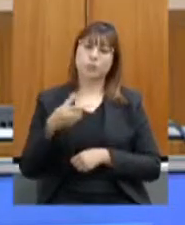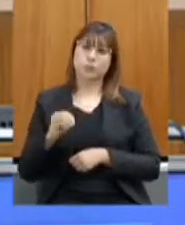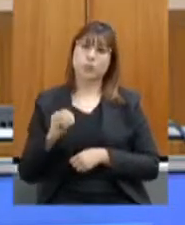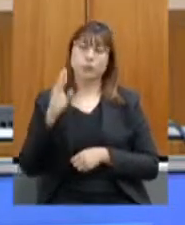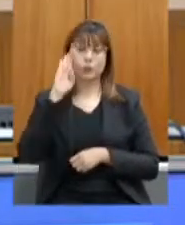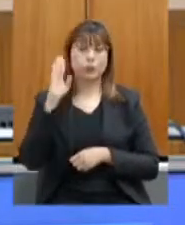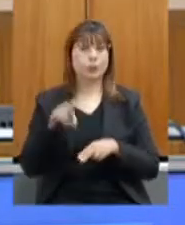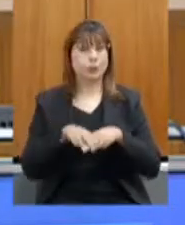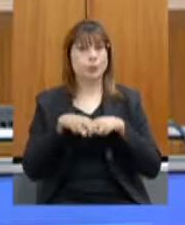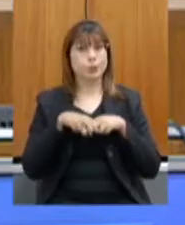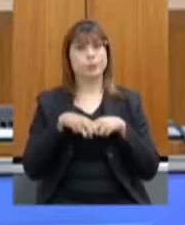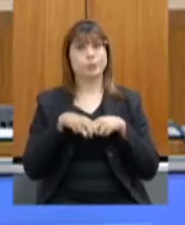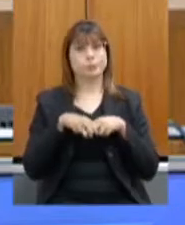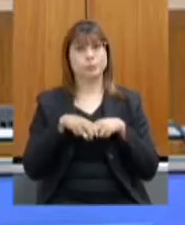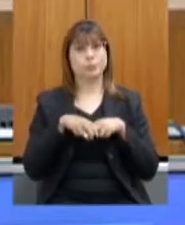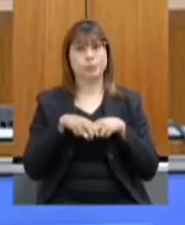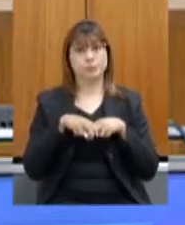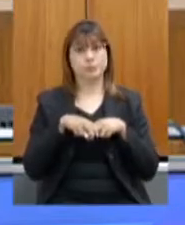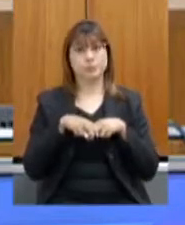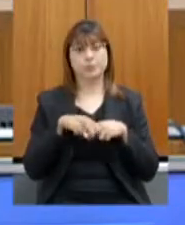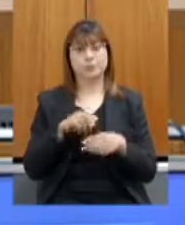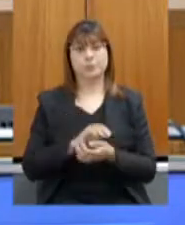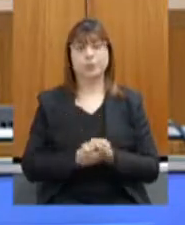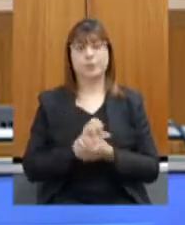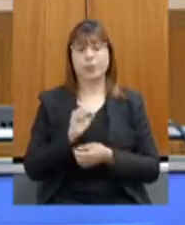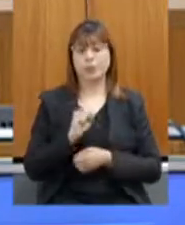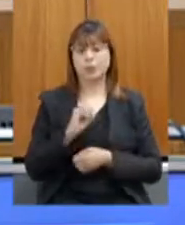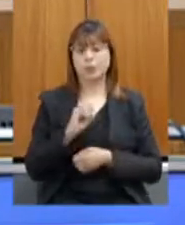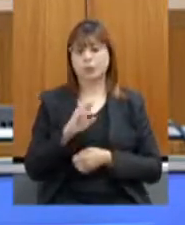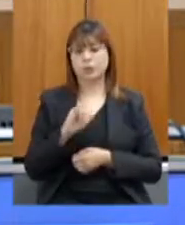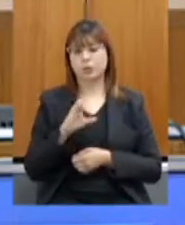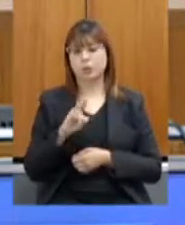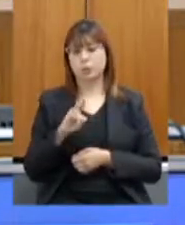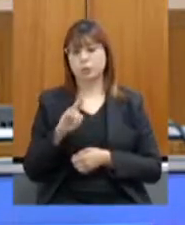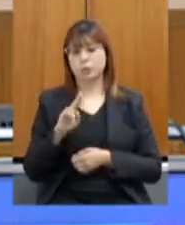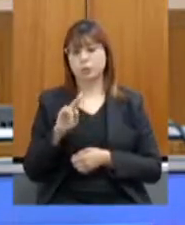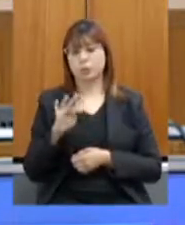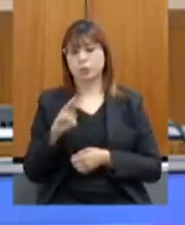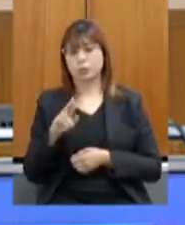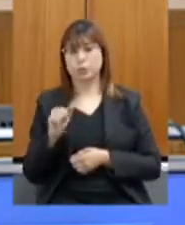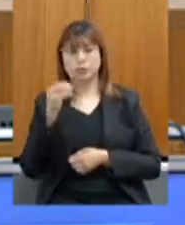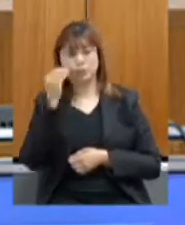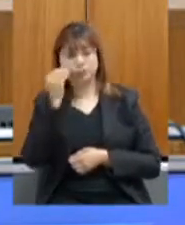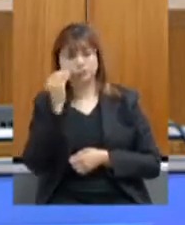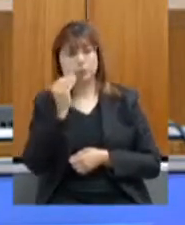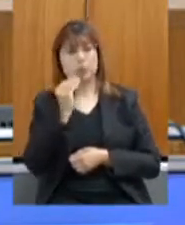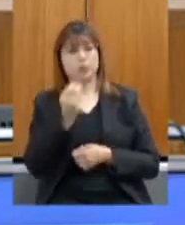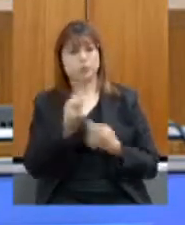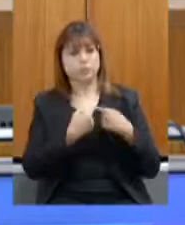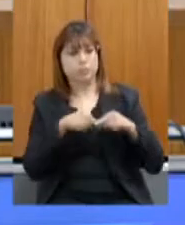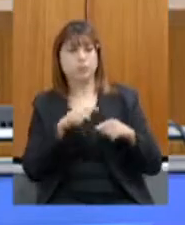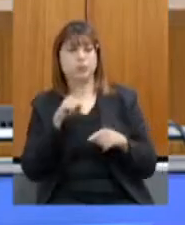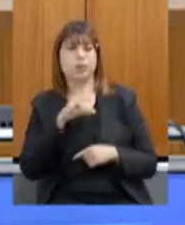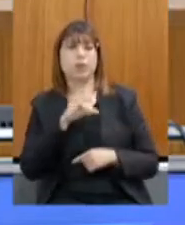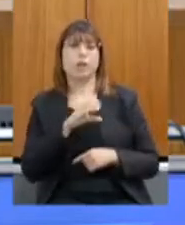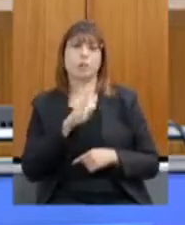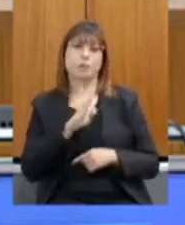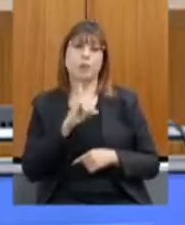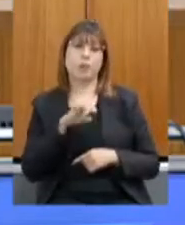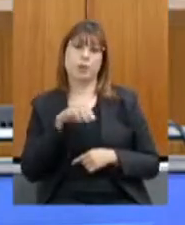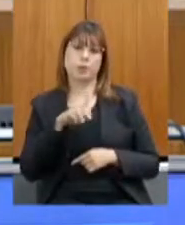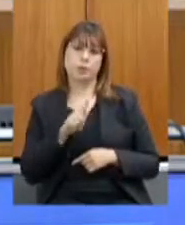principalmente com o setor de floricultura que gostaria de ter acesso aos créditos do BDMG visto que foi um setor muito